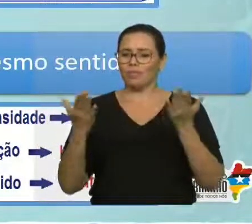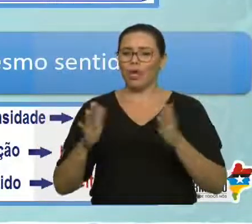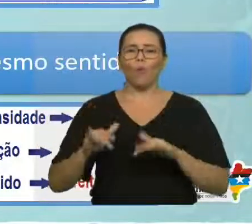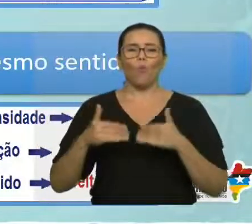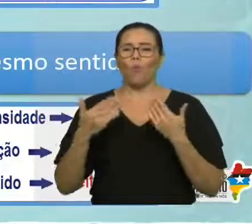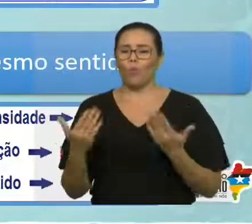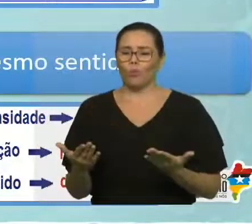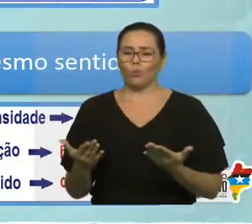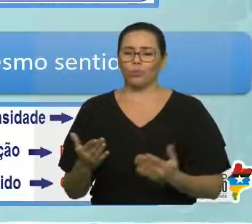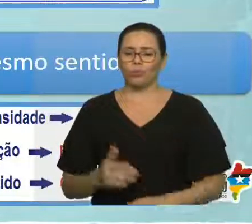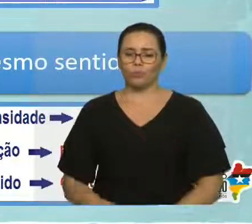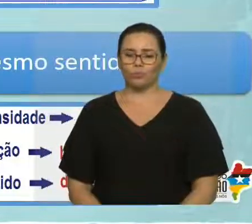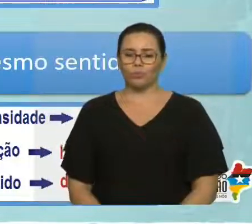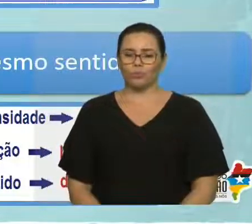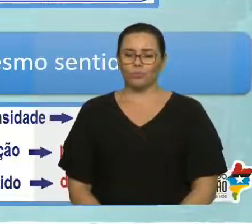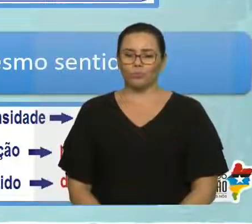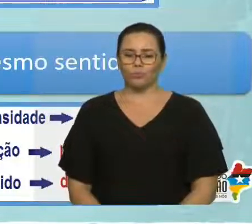tenho aqui, ó.